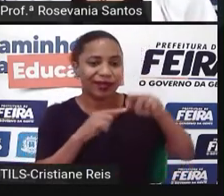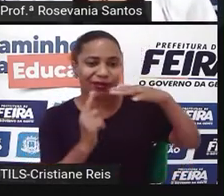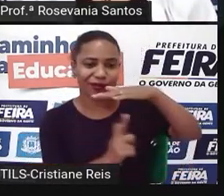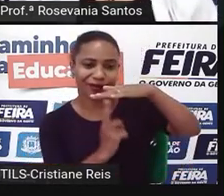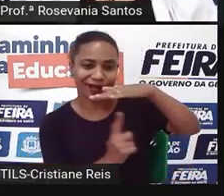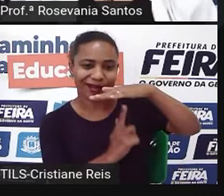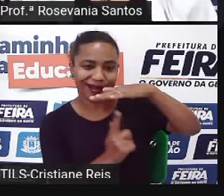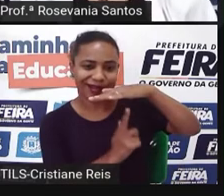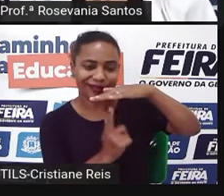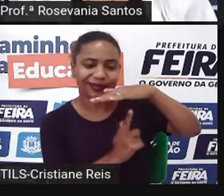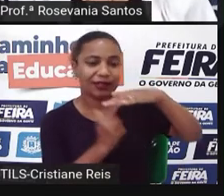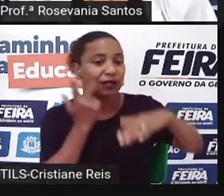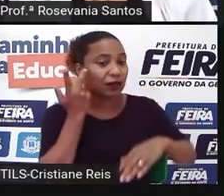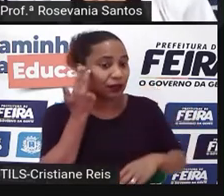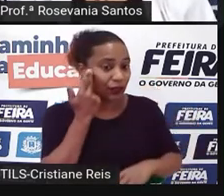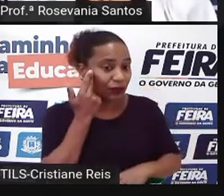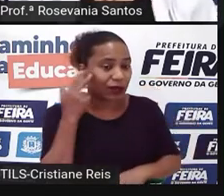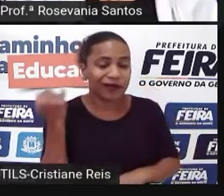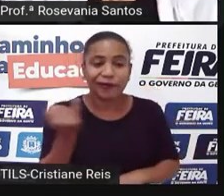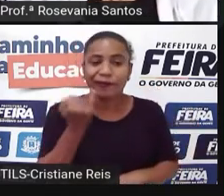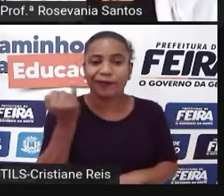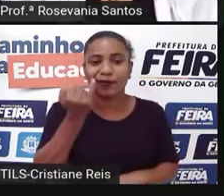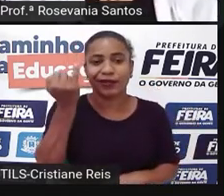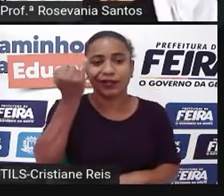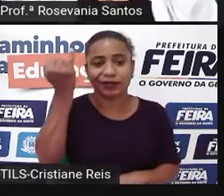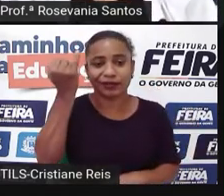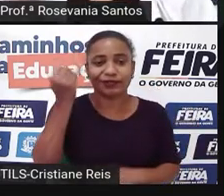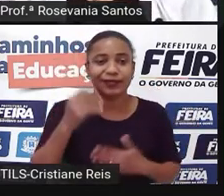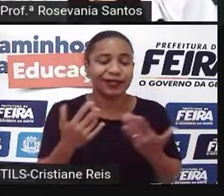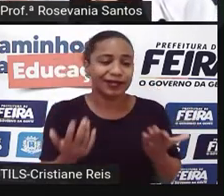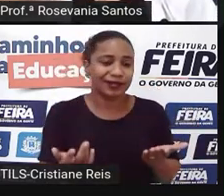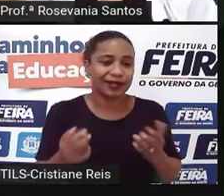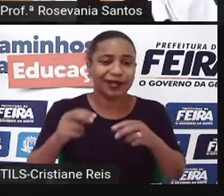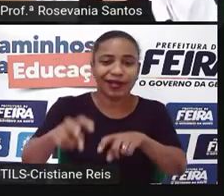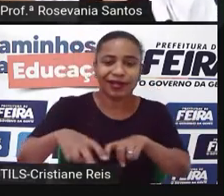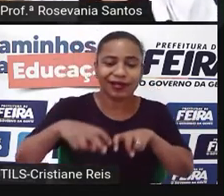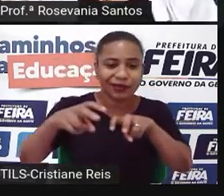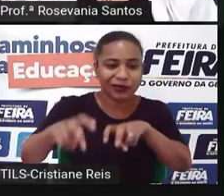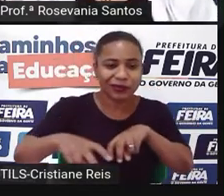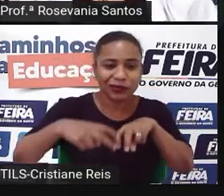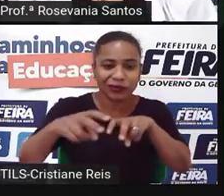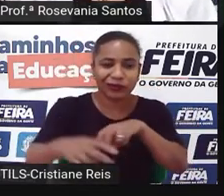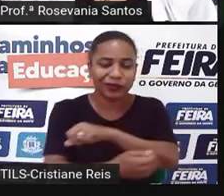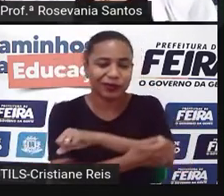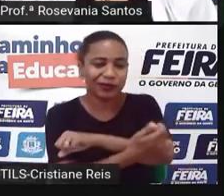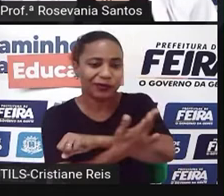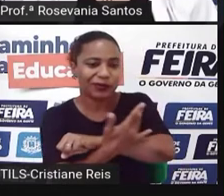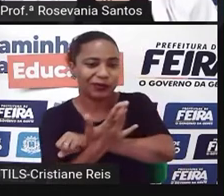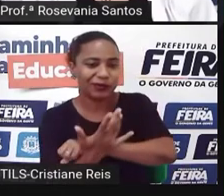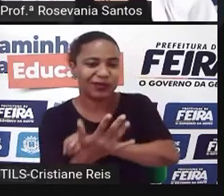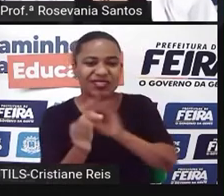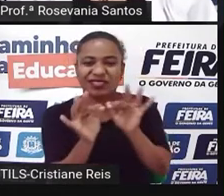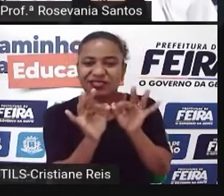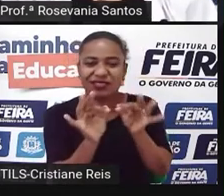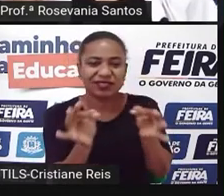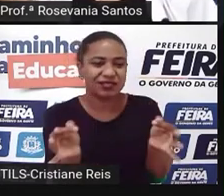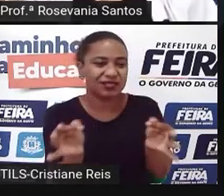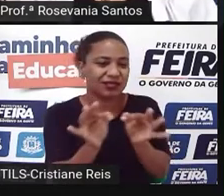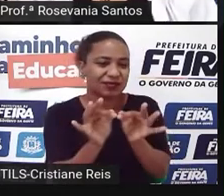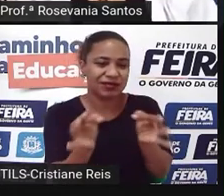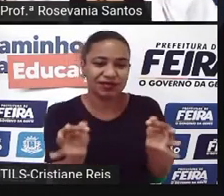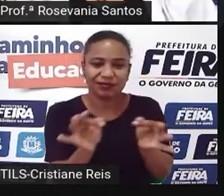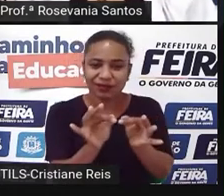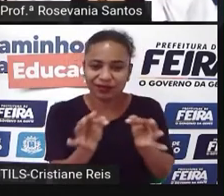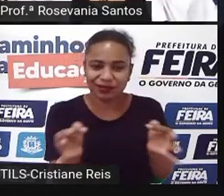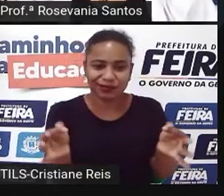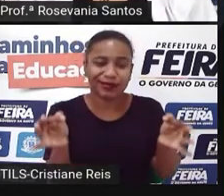desenvolvimento da sociedade de hoje. Então, essa agricultura fraquinha, ou seja, que não tem grandes áreas, assim, né? De produções agrícolas, não